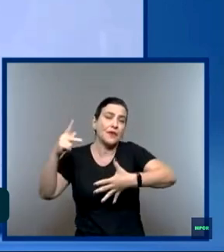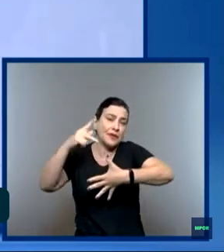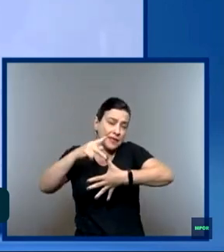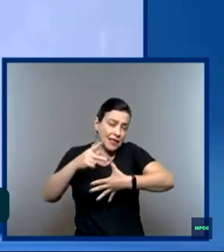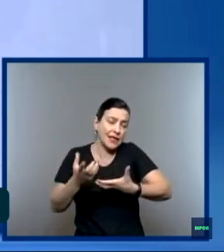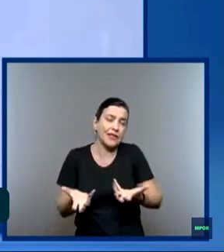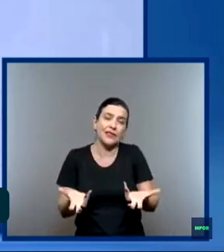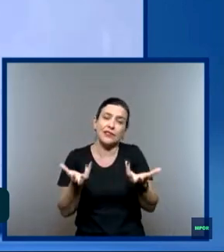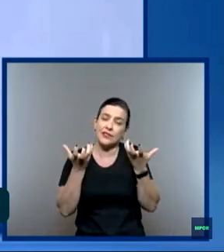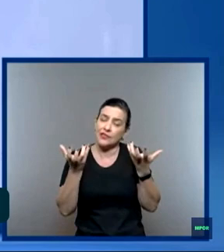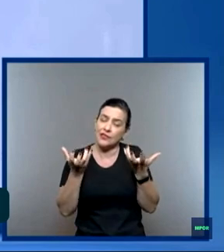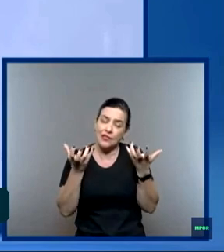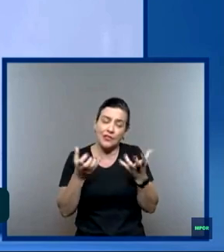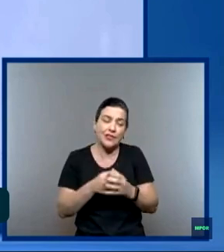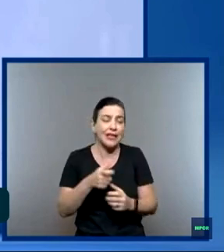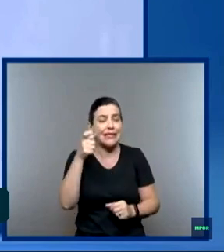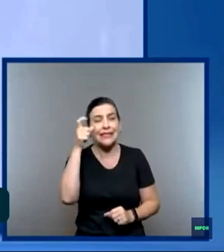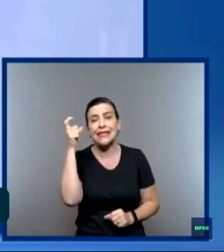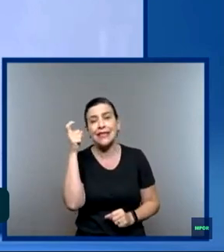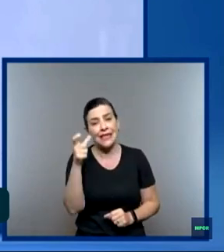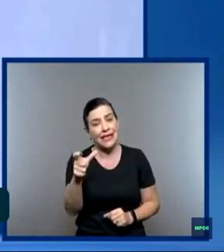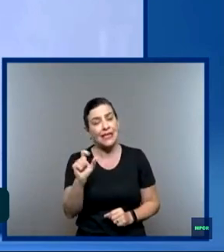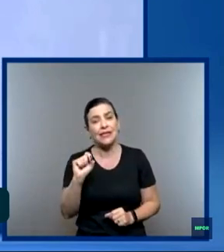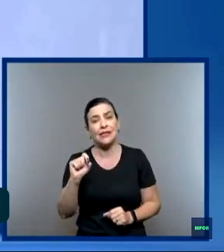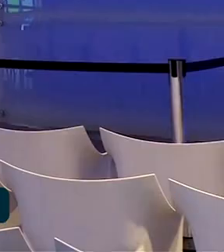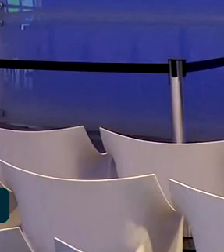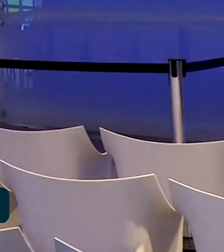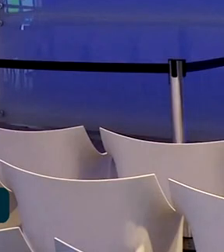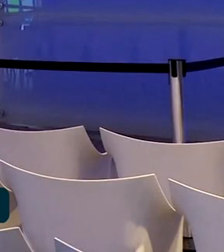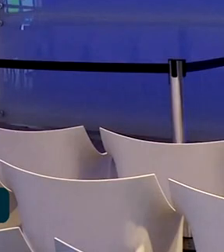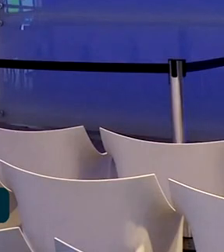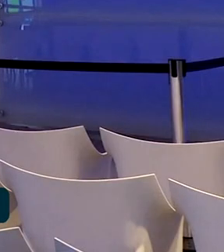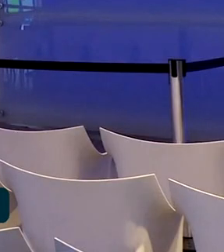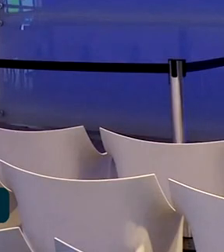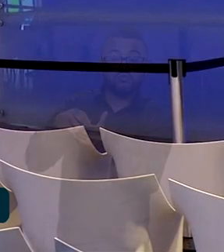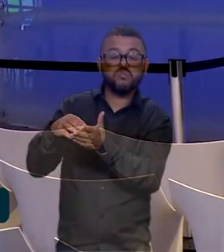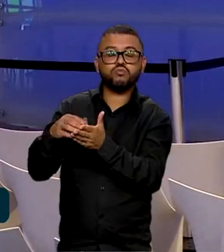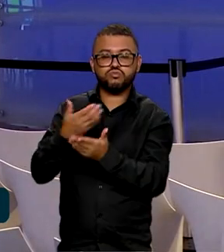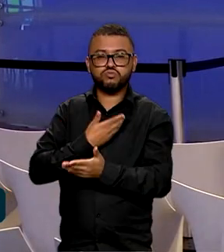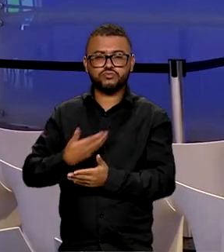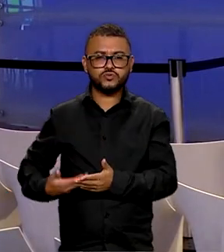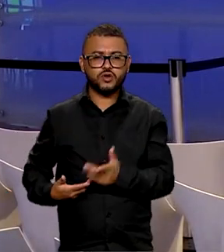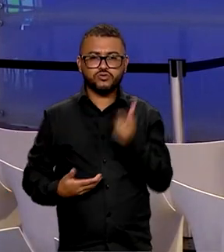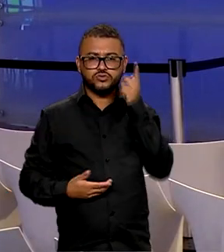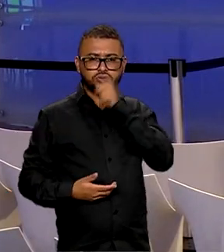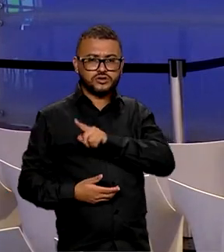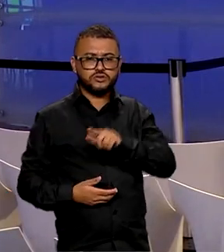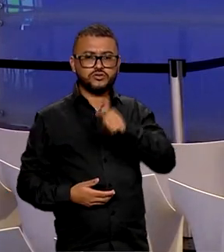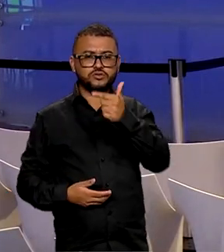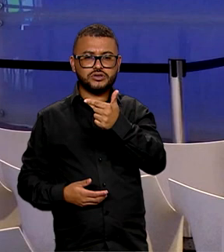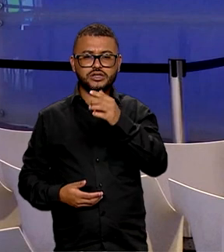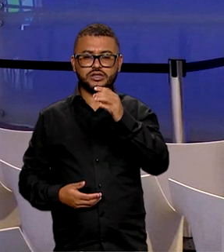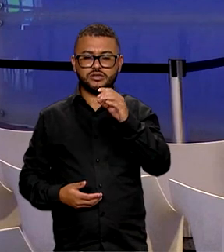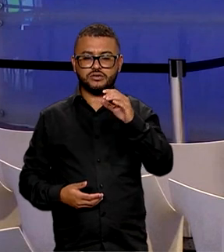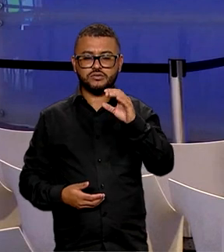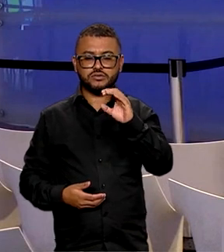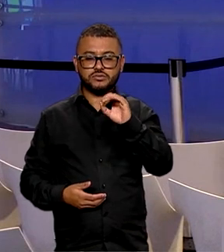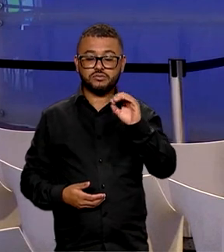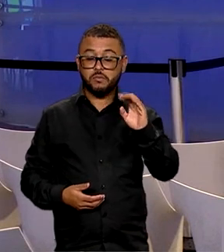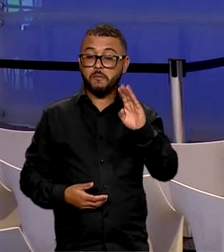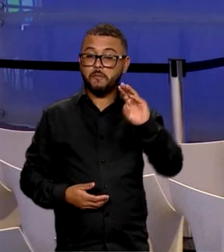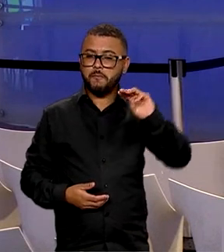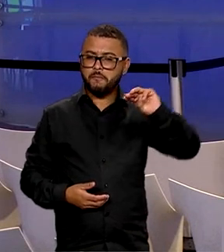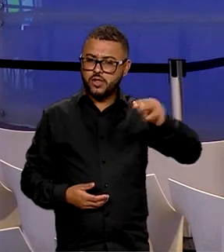apregoando, que é a modernização dos portos públicos. Foram arrecadados mais de 200 milhões de reais em outorgas.